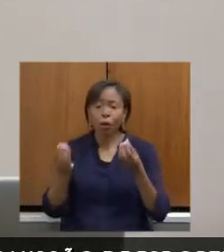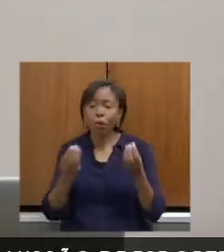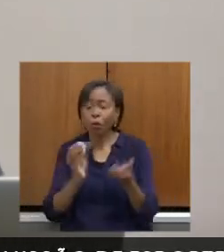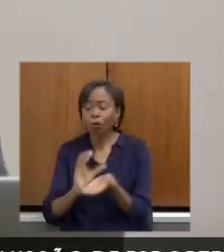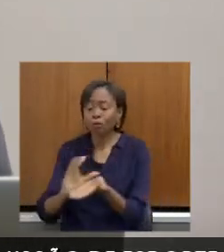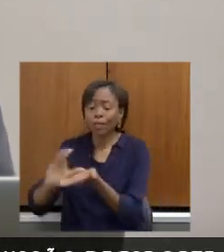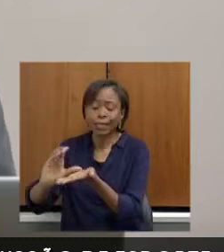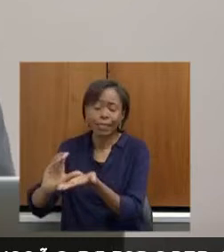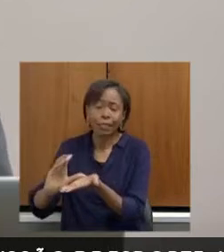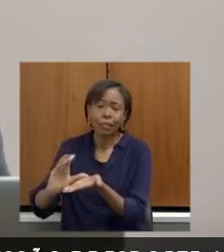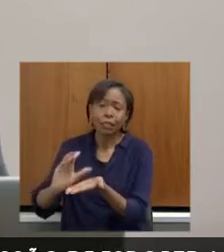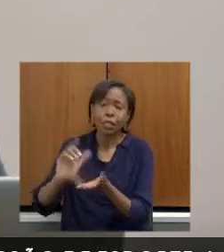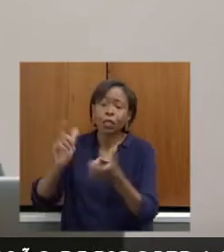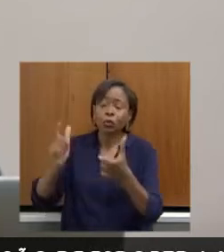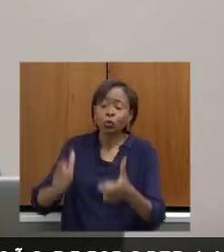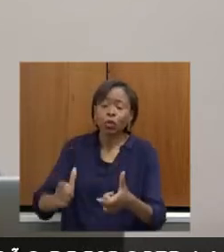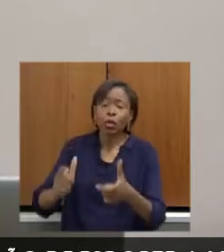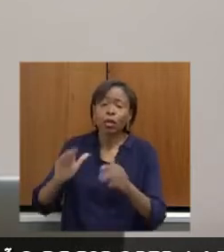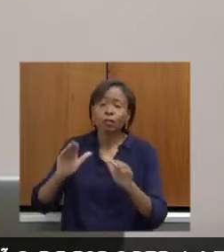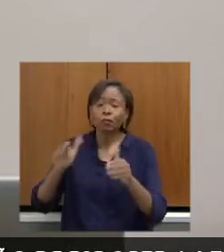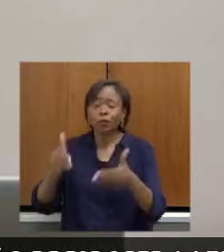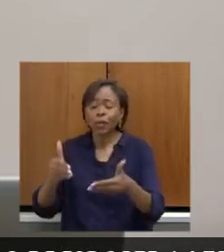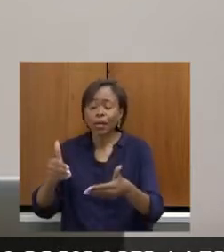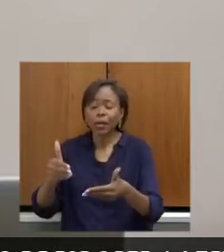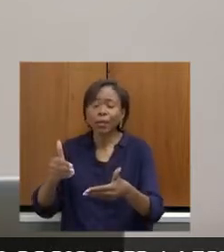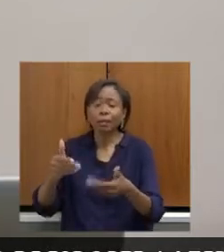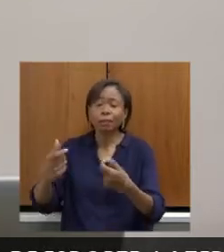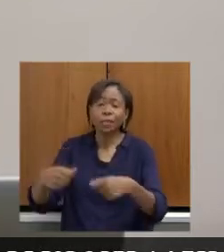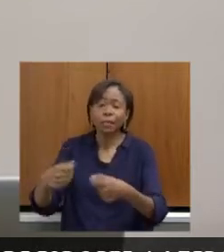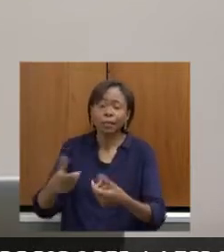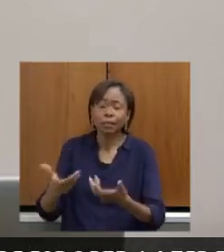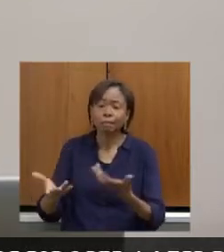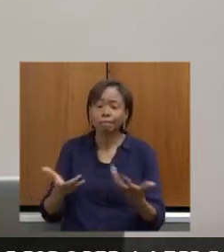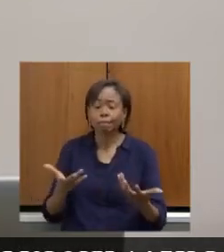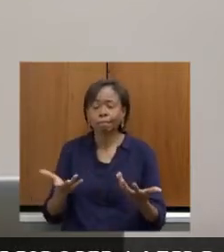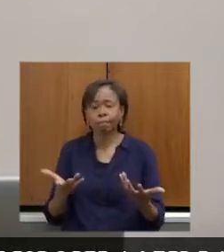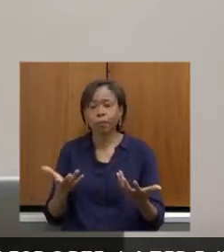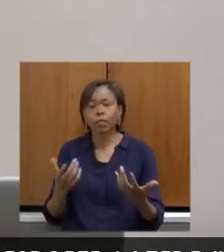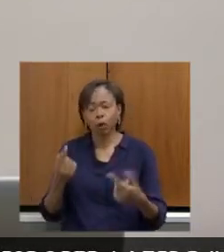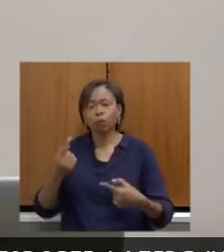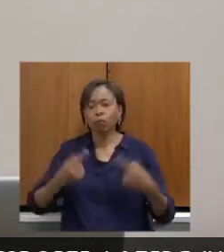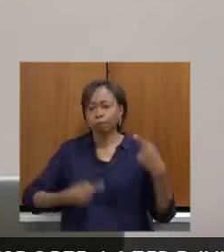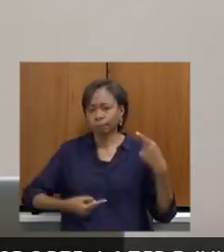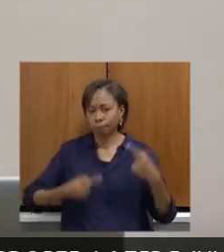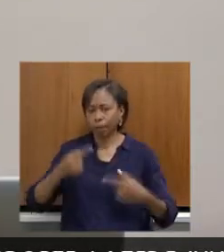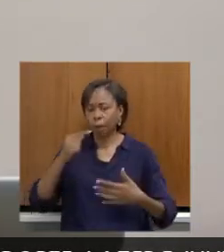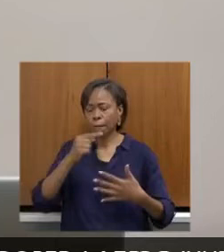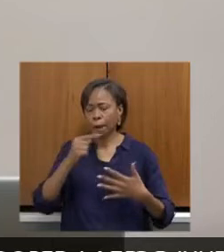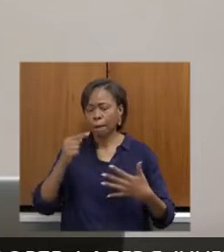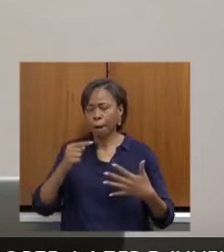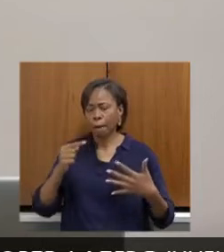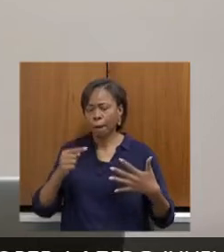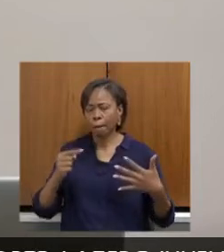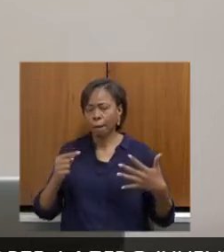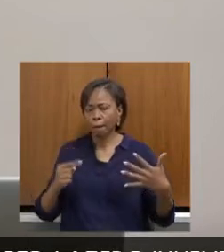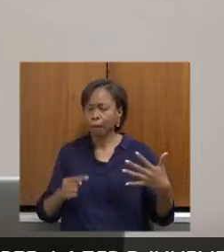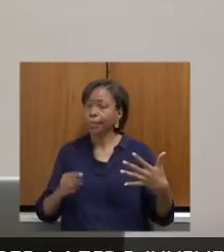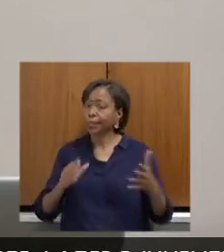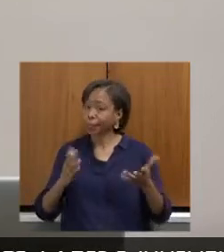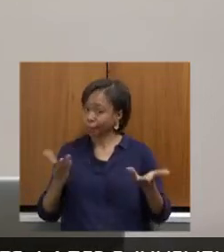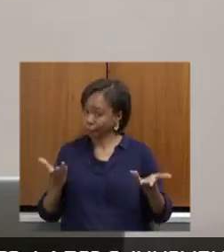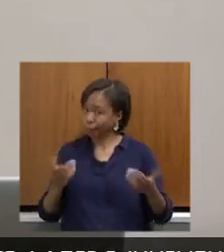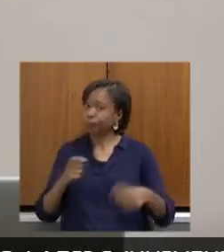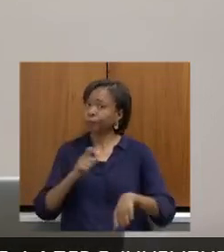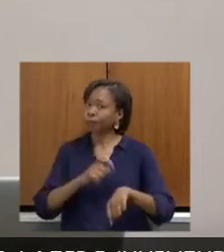ponta em quem tem que chegar e o debate está aberto aí e, como eu tenho dito aqui, já passou da hora da gente